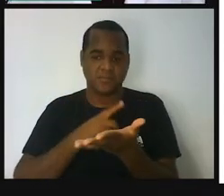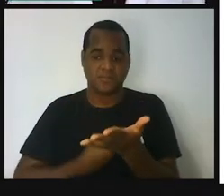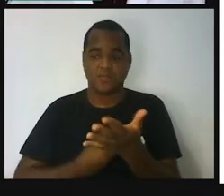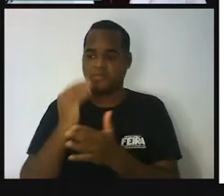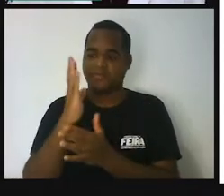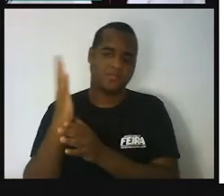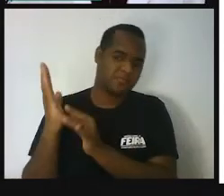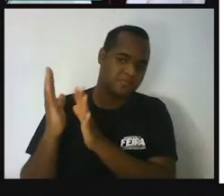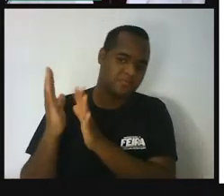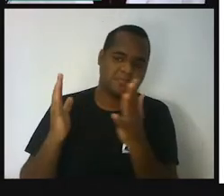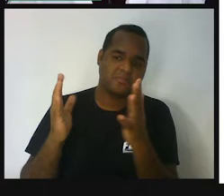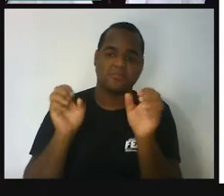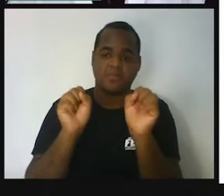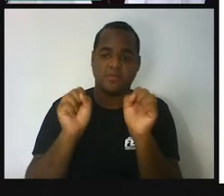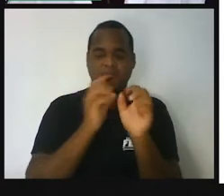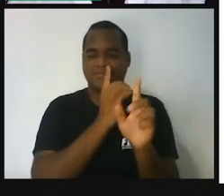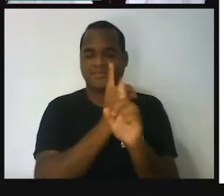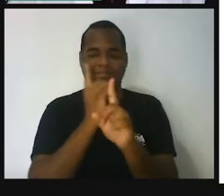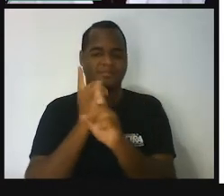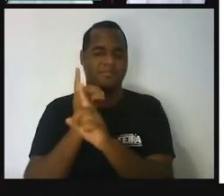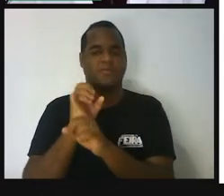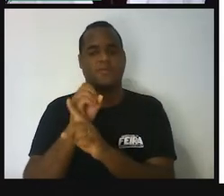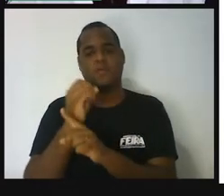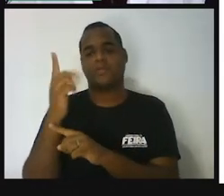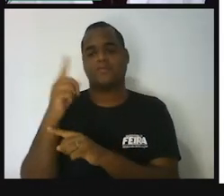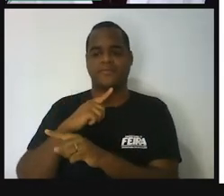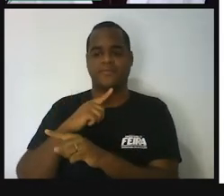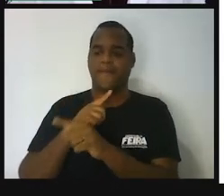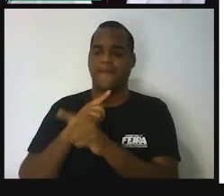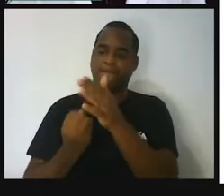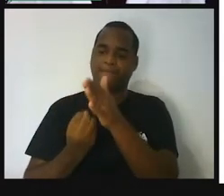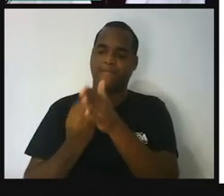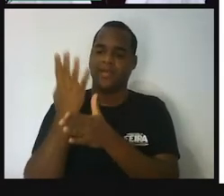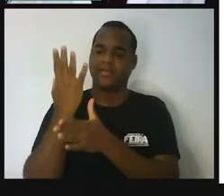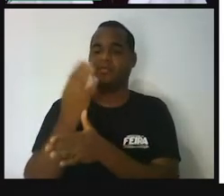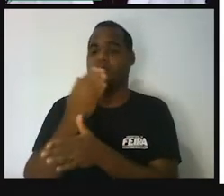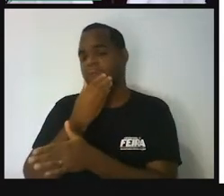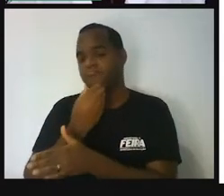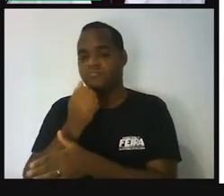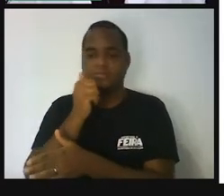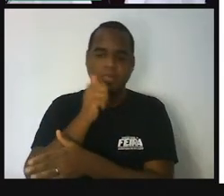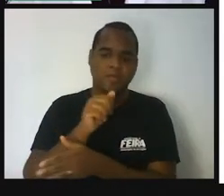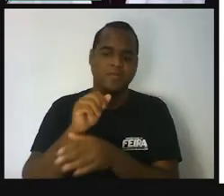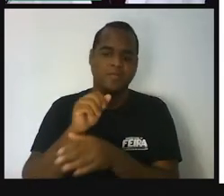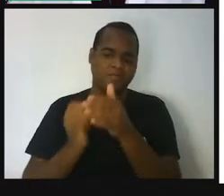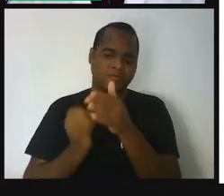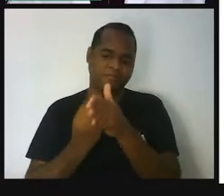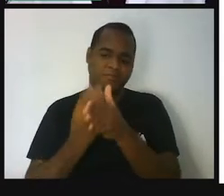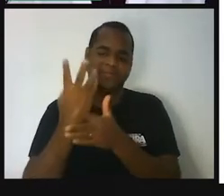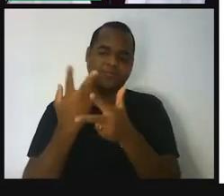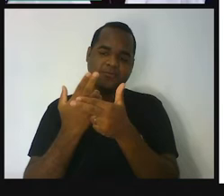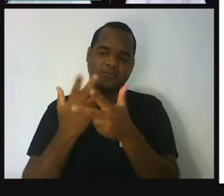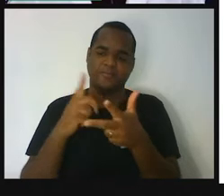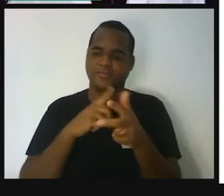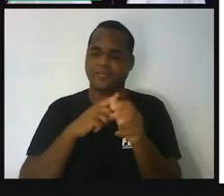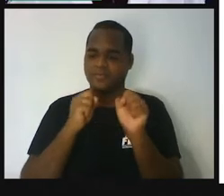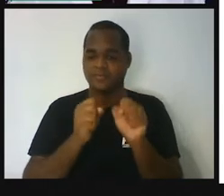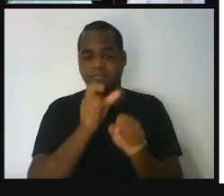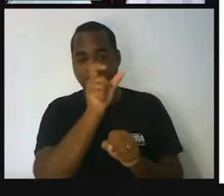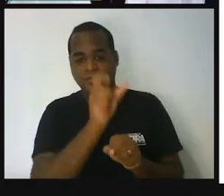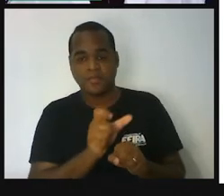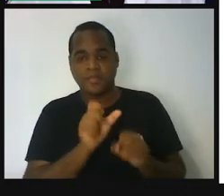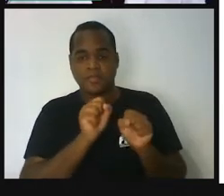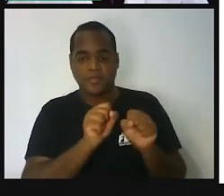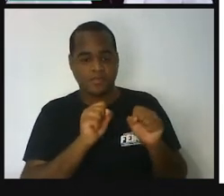natureza, gente pode encontrar, e nos objetos criados pelo homem e identificar algumas características